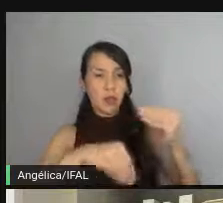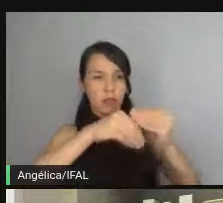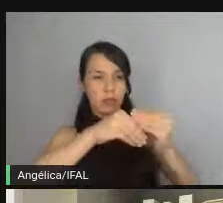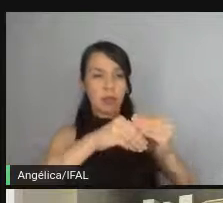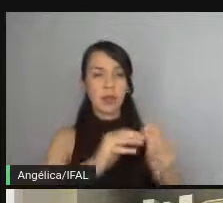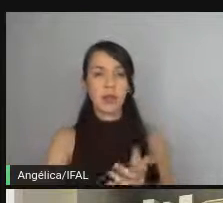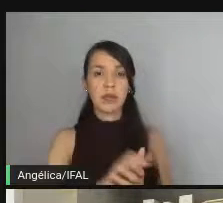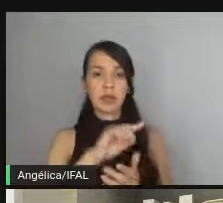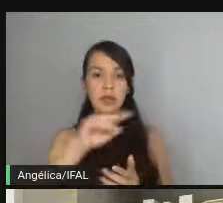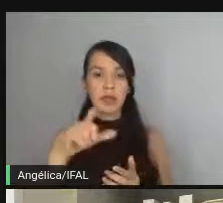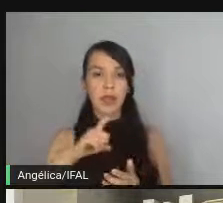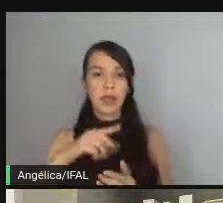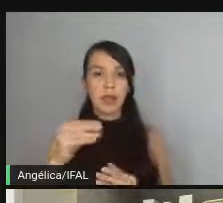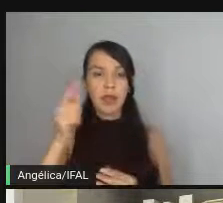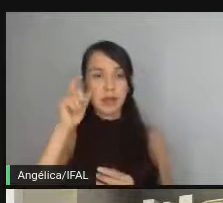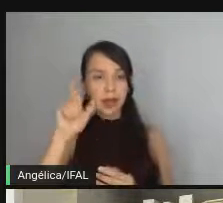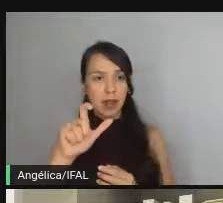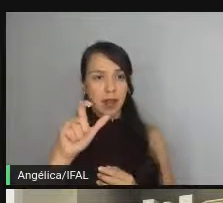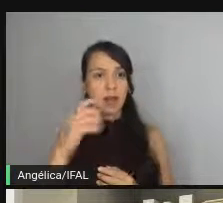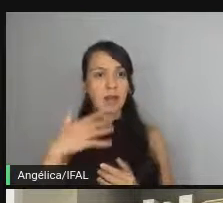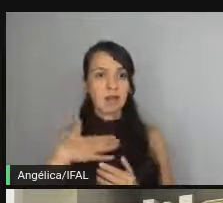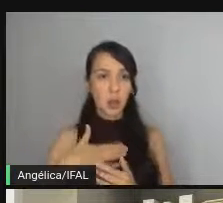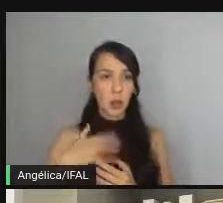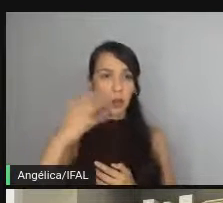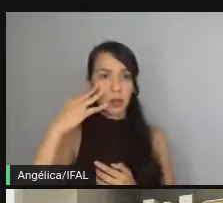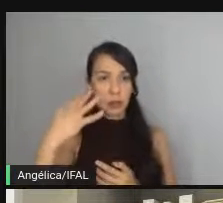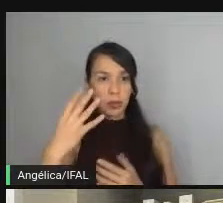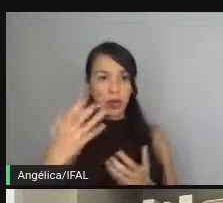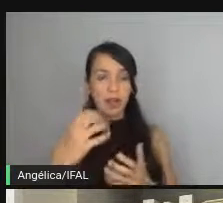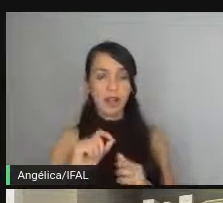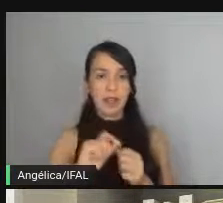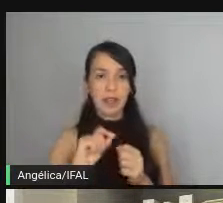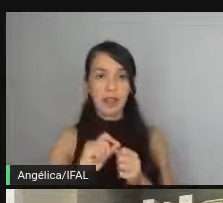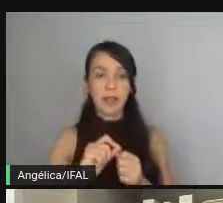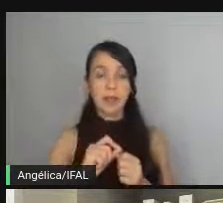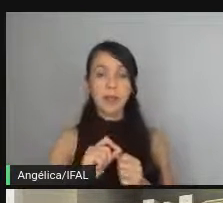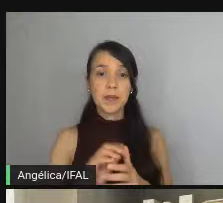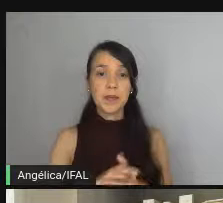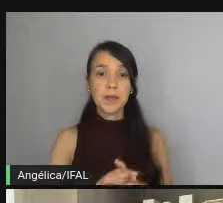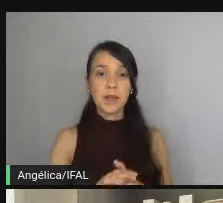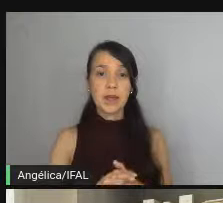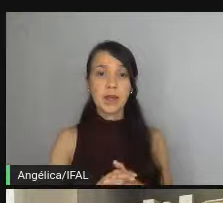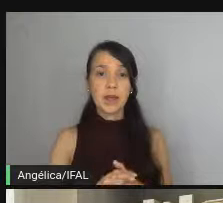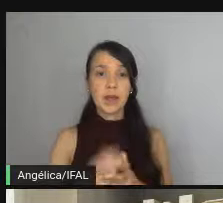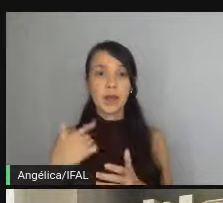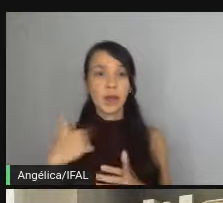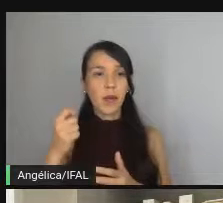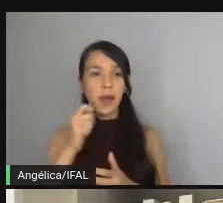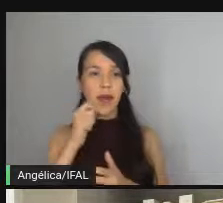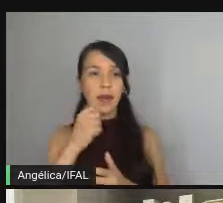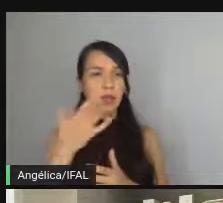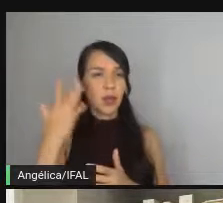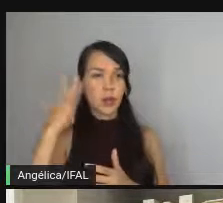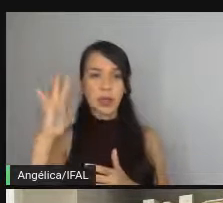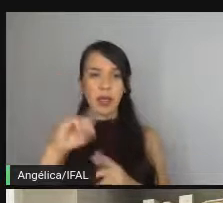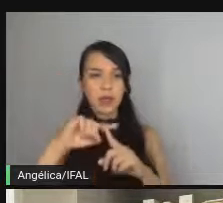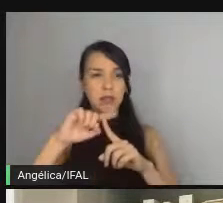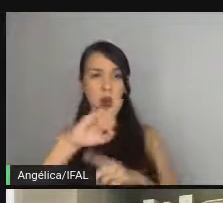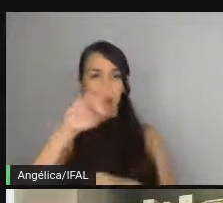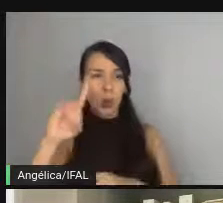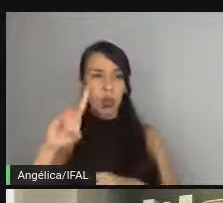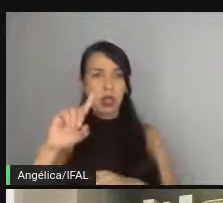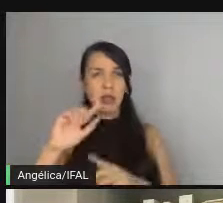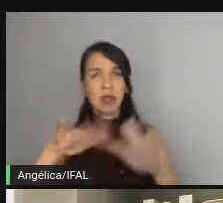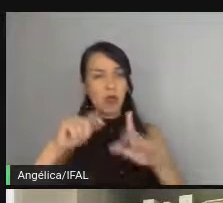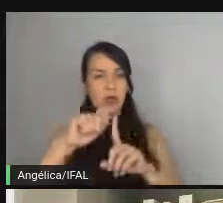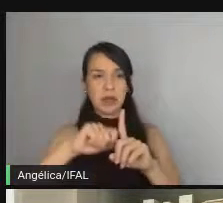então se você tem tem interesse é aqui eu ainda não sei exatamente quando eu vou abrir a turma talvez mês que